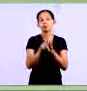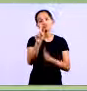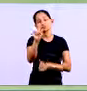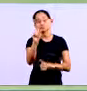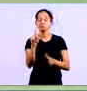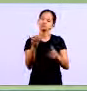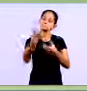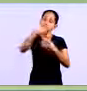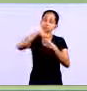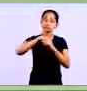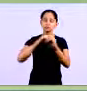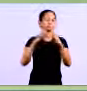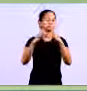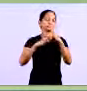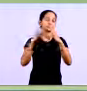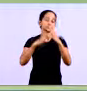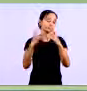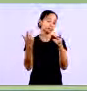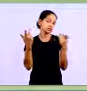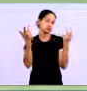Certo O que que acontece